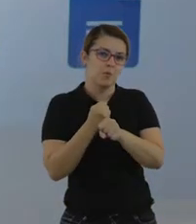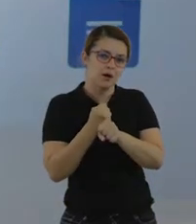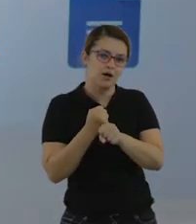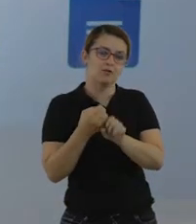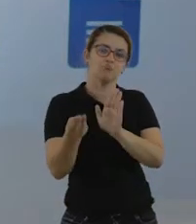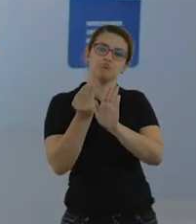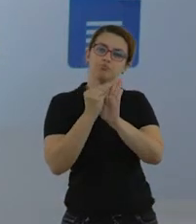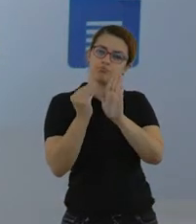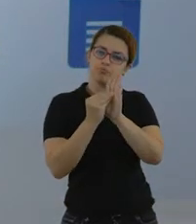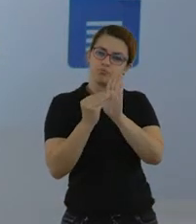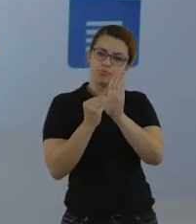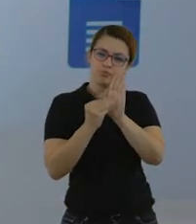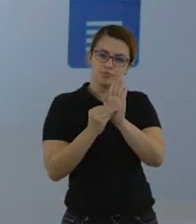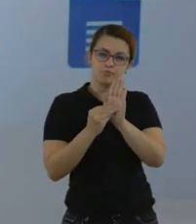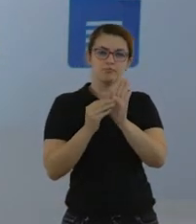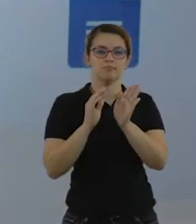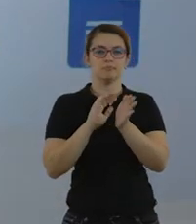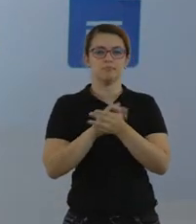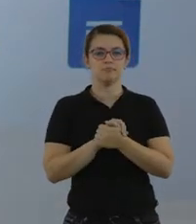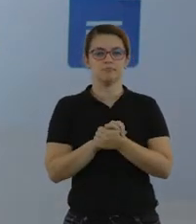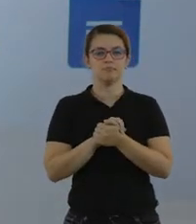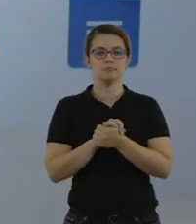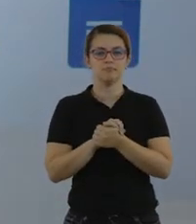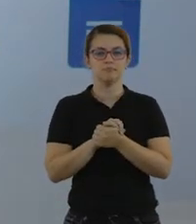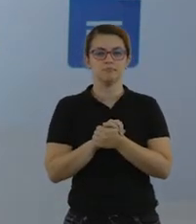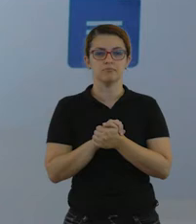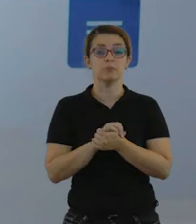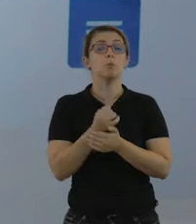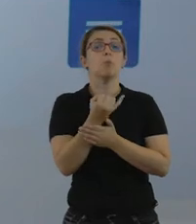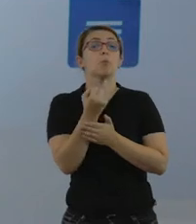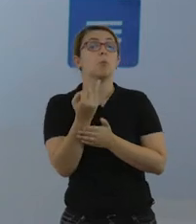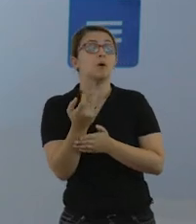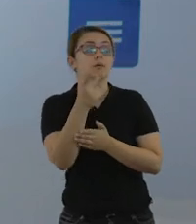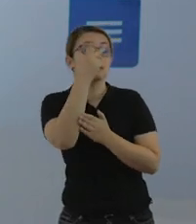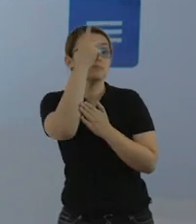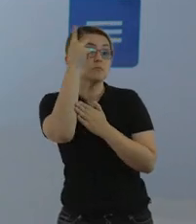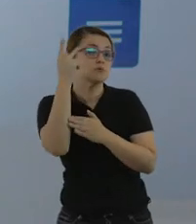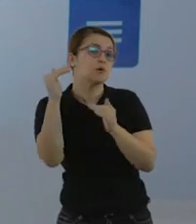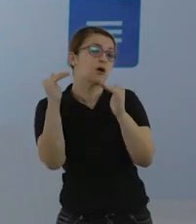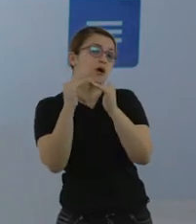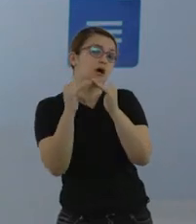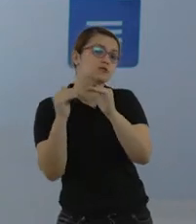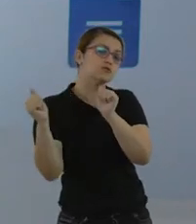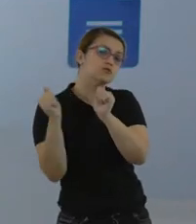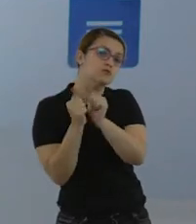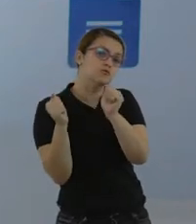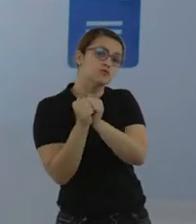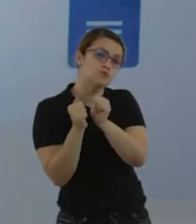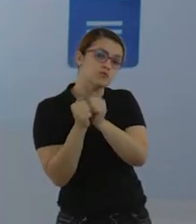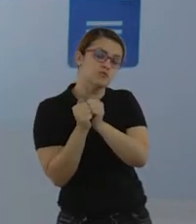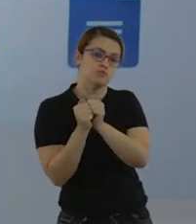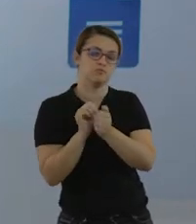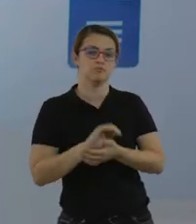dia, o mês e o ano. Somente números. E, quantas pessoas residem com você. Feito